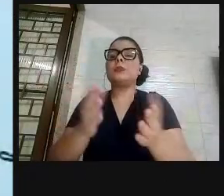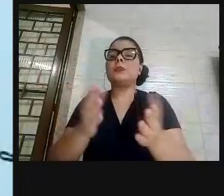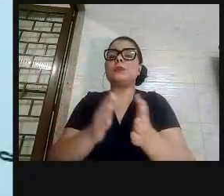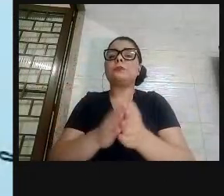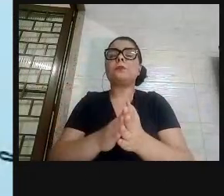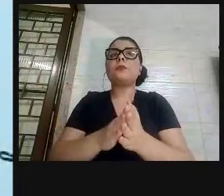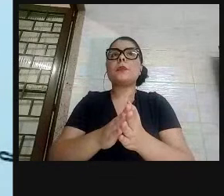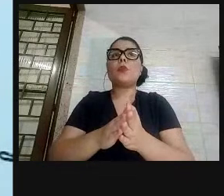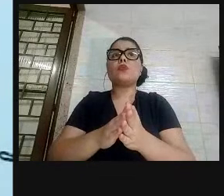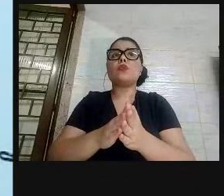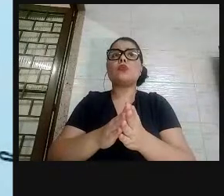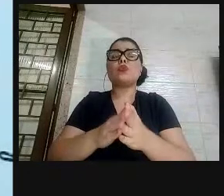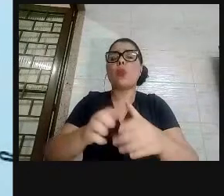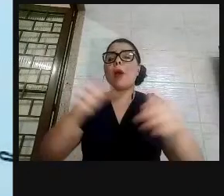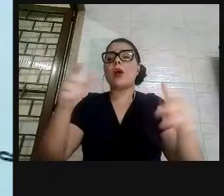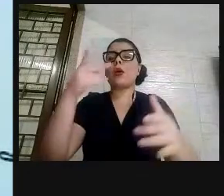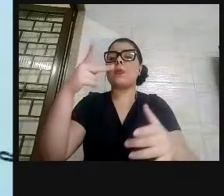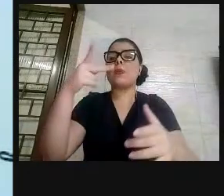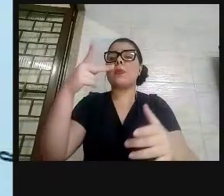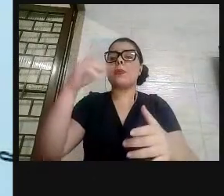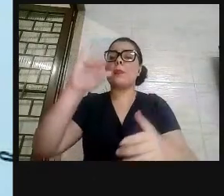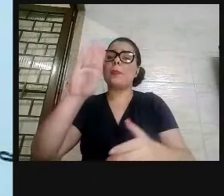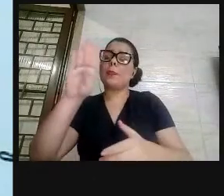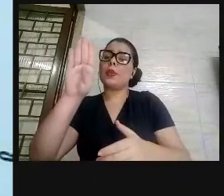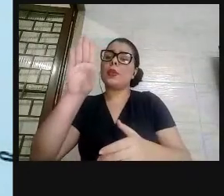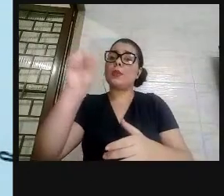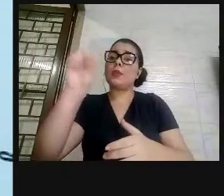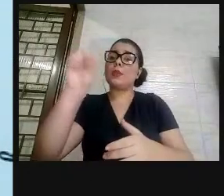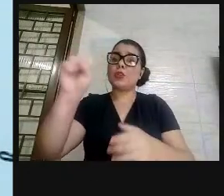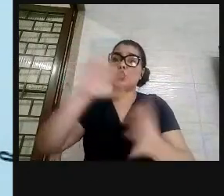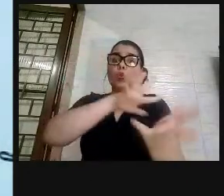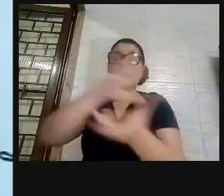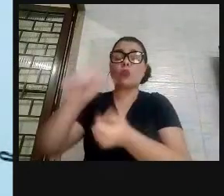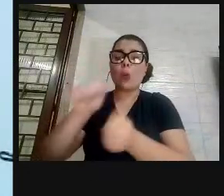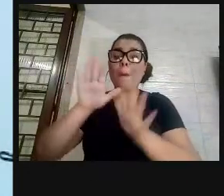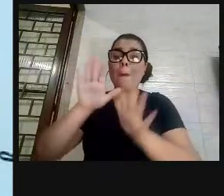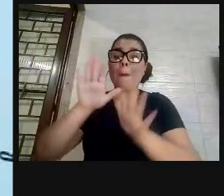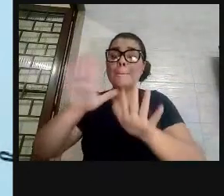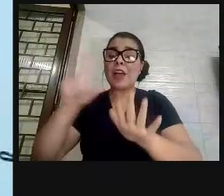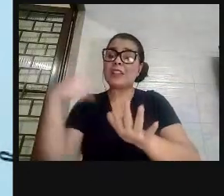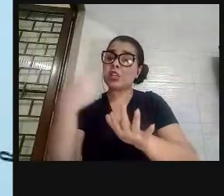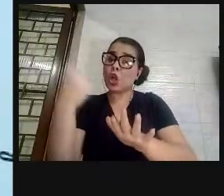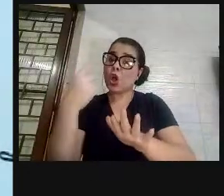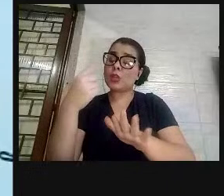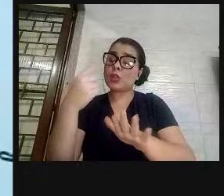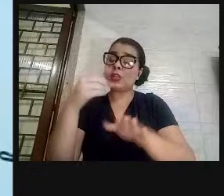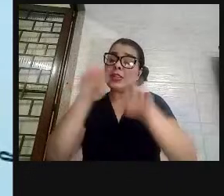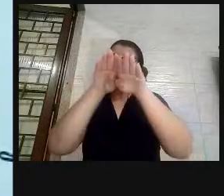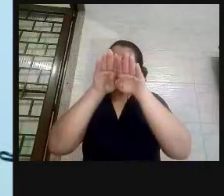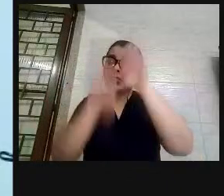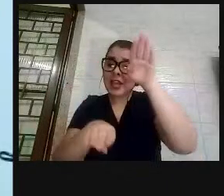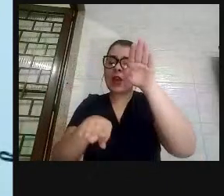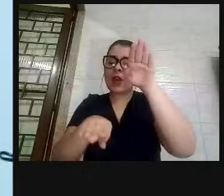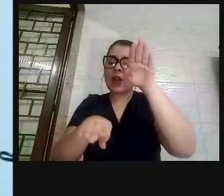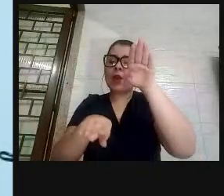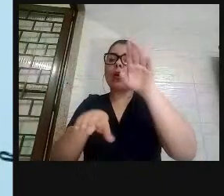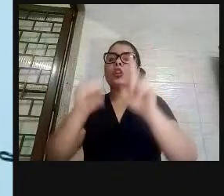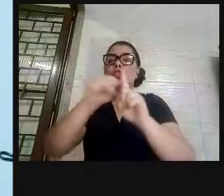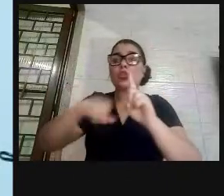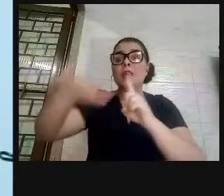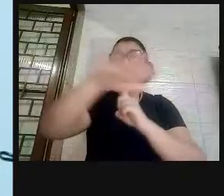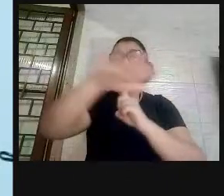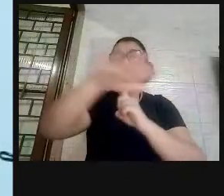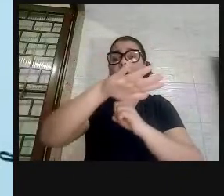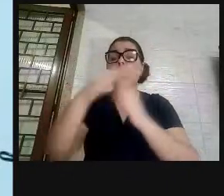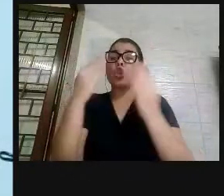PIBs do mundo, produto interno bruto do mundo, mas nós temos uma desigualdade social que nos compara a pobreza, a miséria,